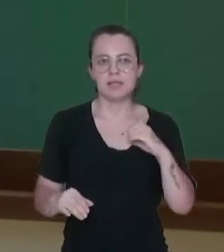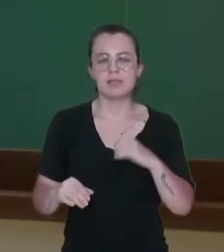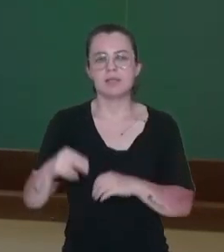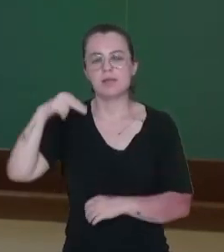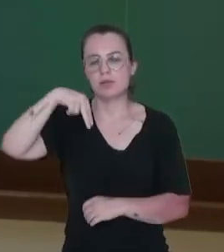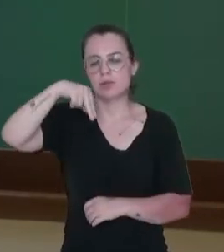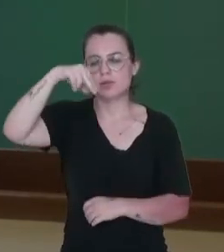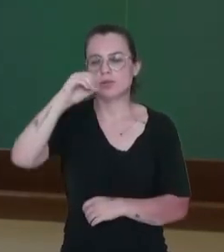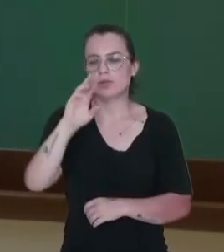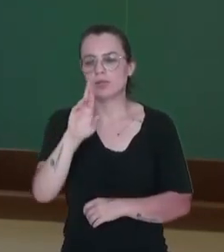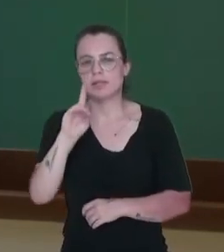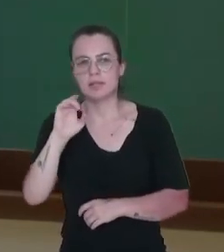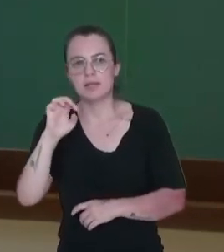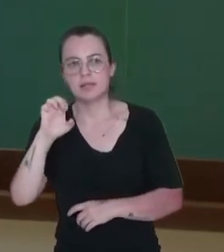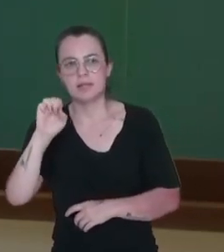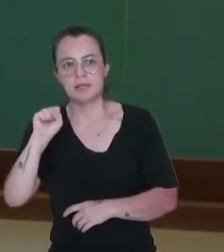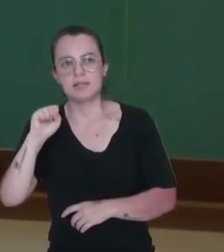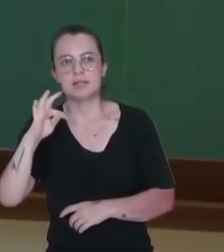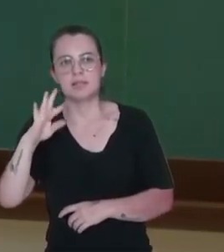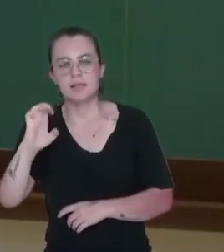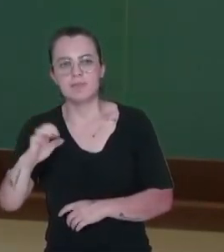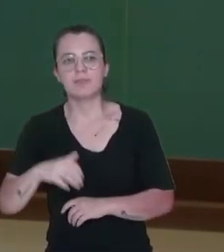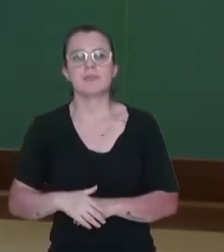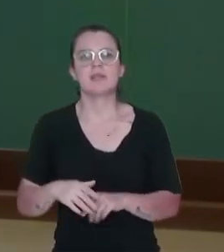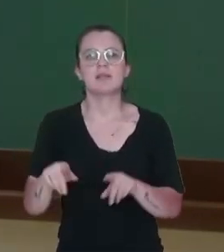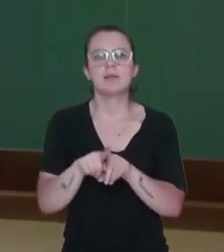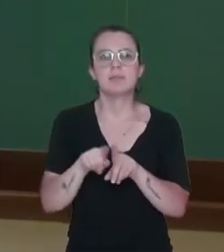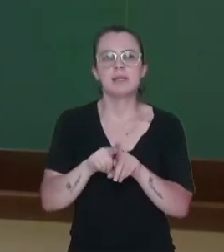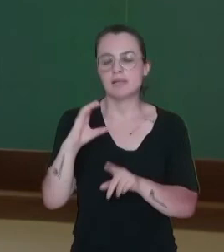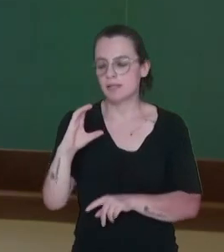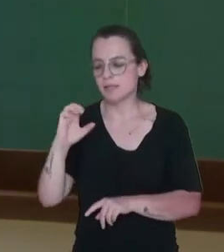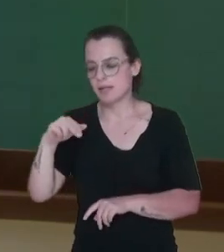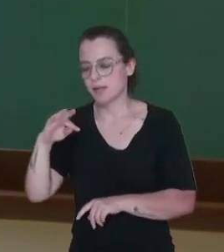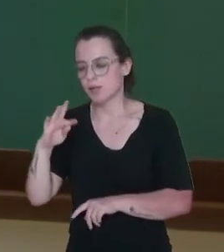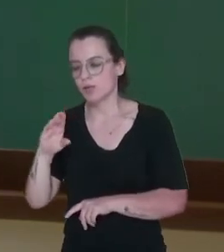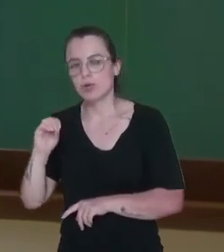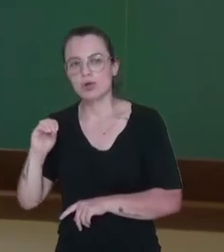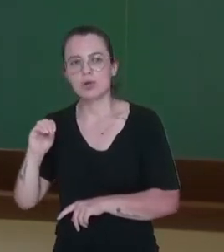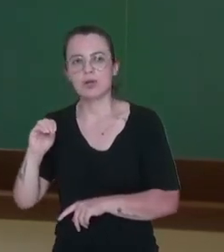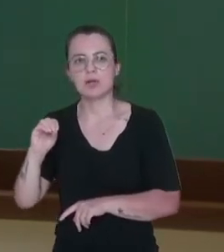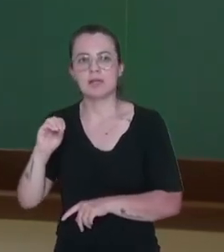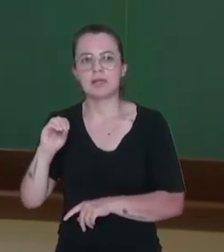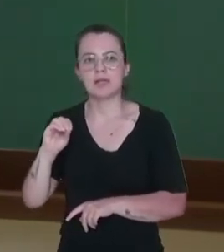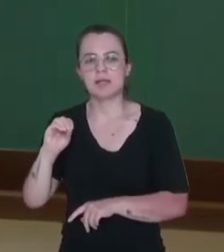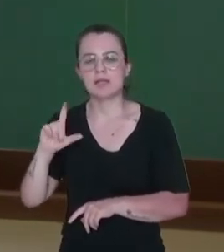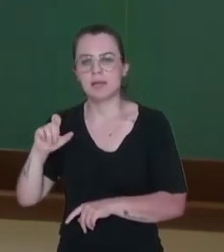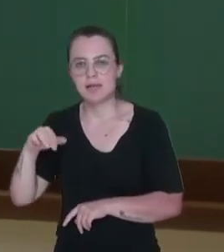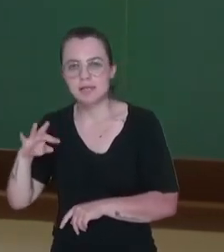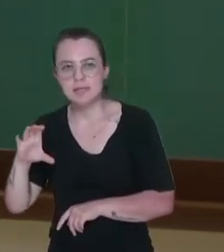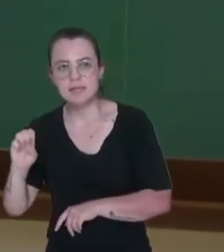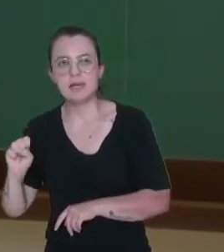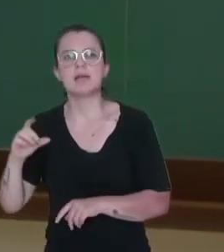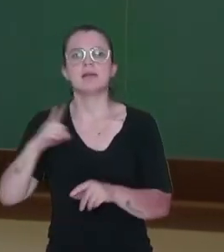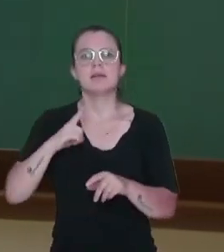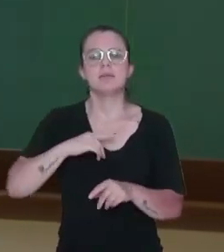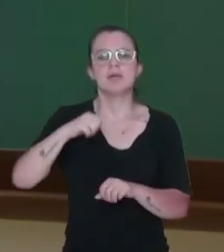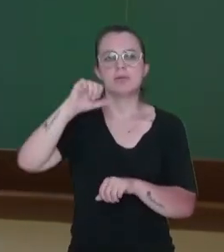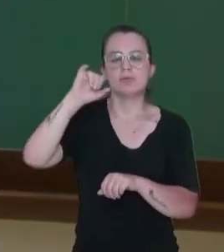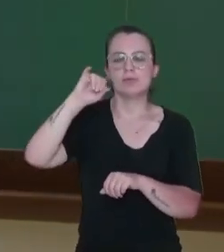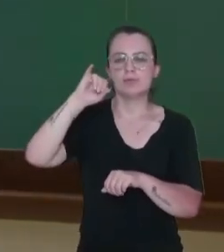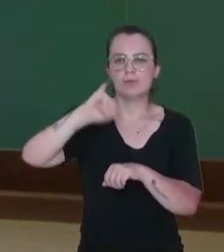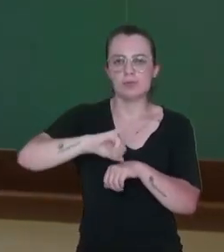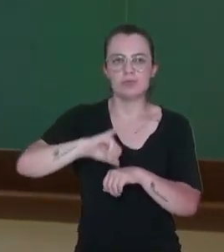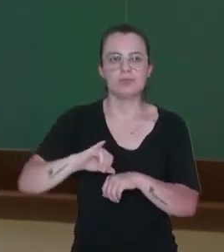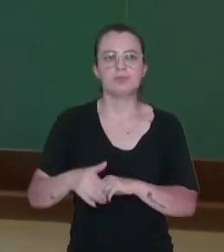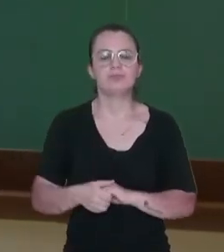nordeste, o sudeste e o sul. Mas ainda que tinha alguns estados que não existiam, né? Como é o